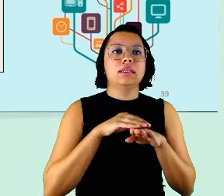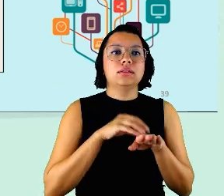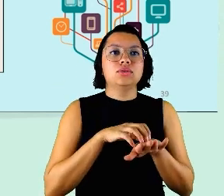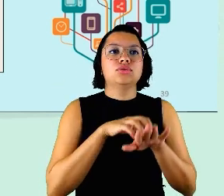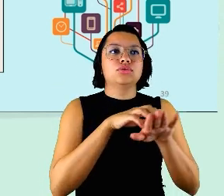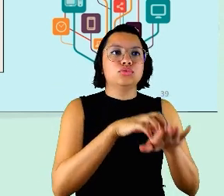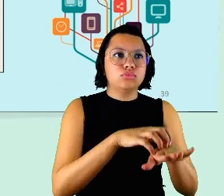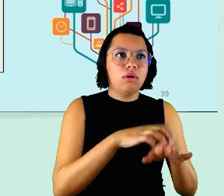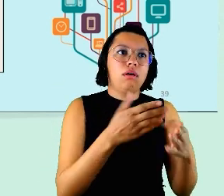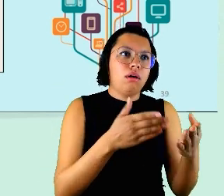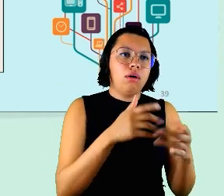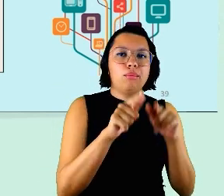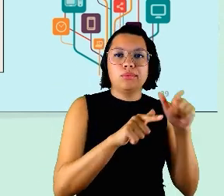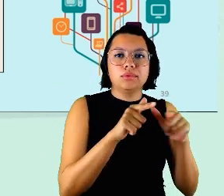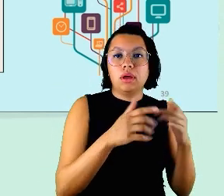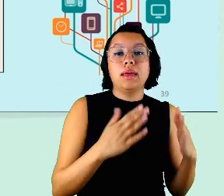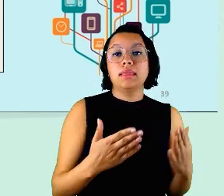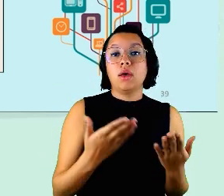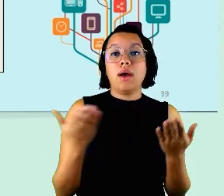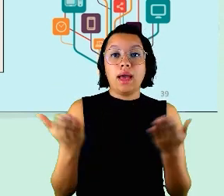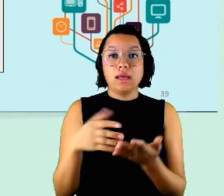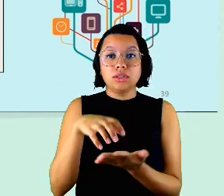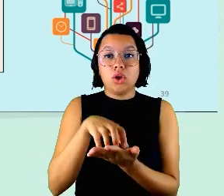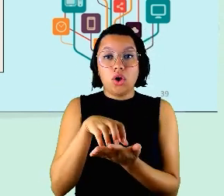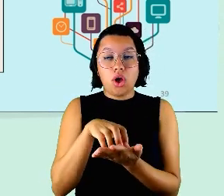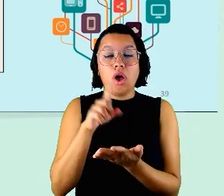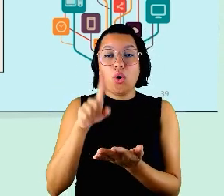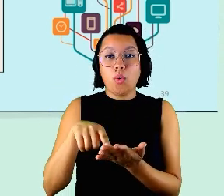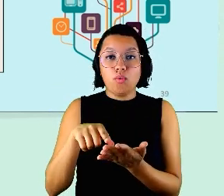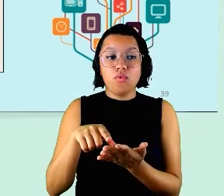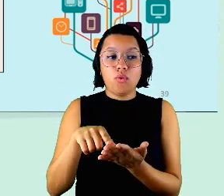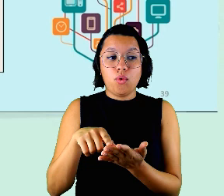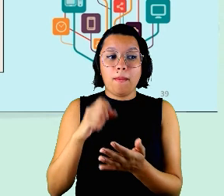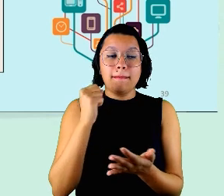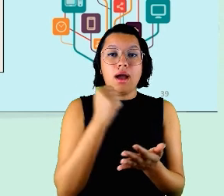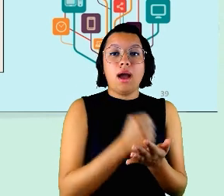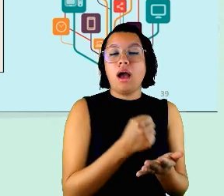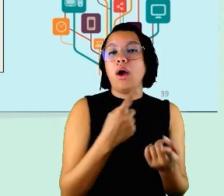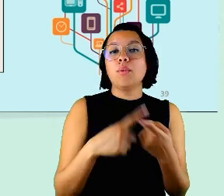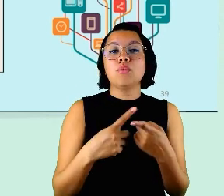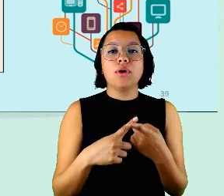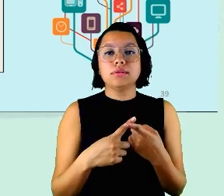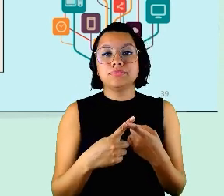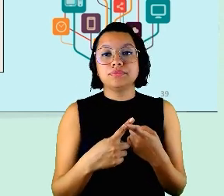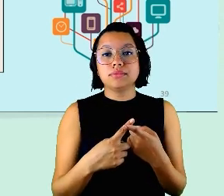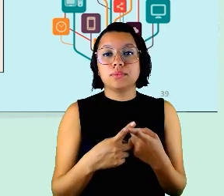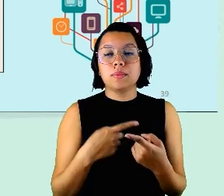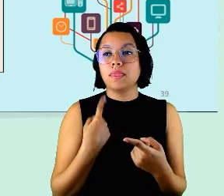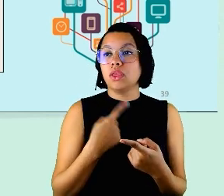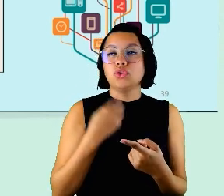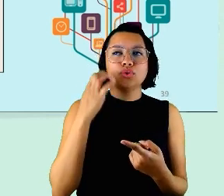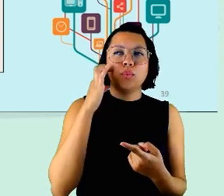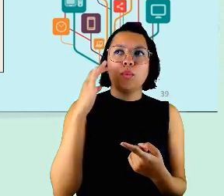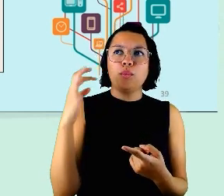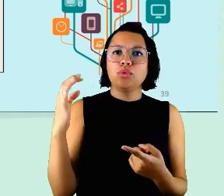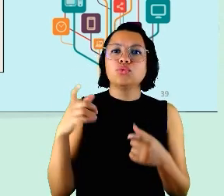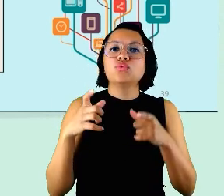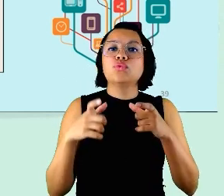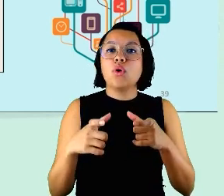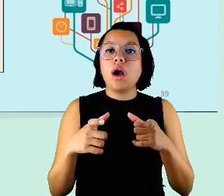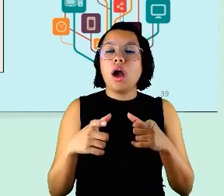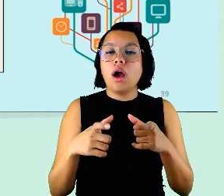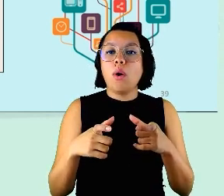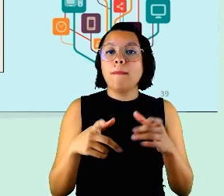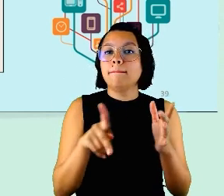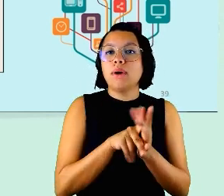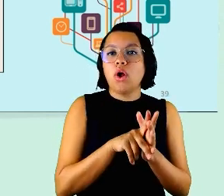organização essa situação foi abarcada por quê? porque a gente não pensou num local fixo tô falando de